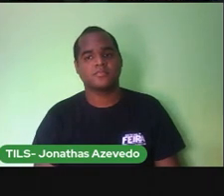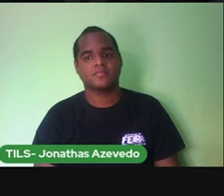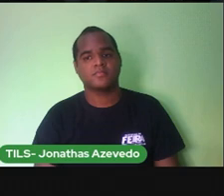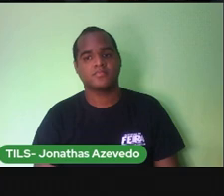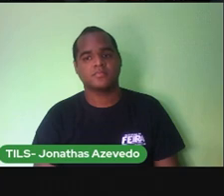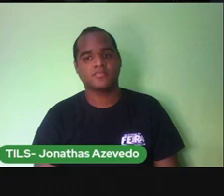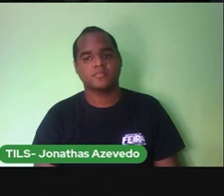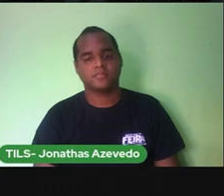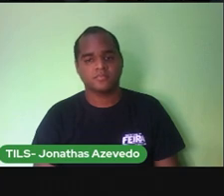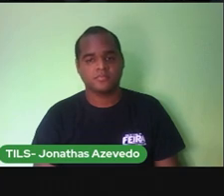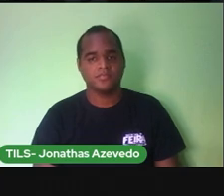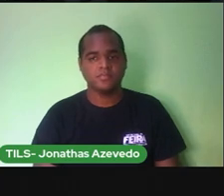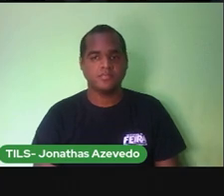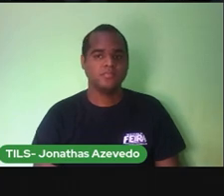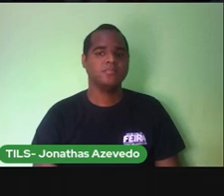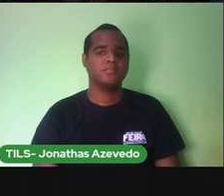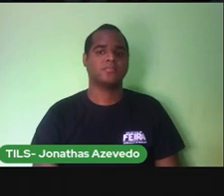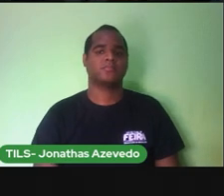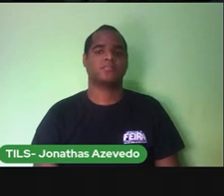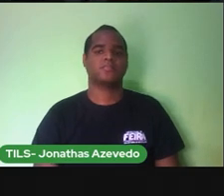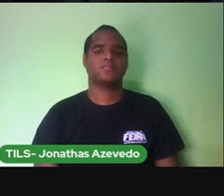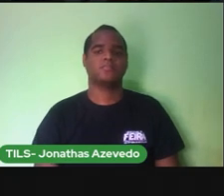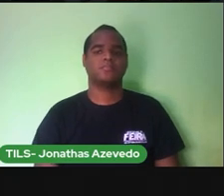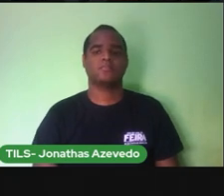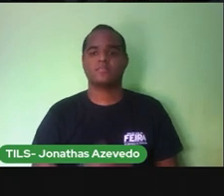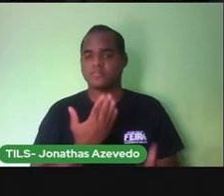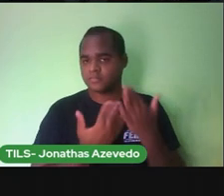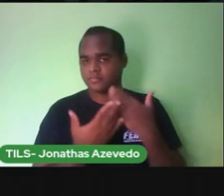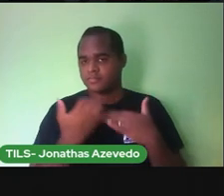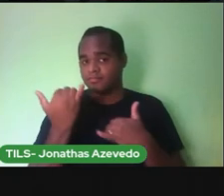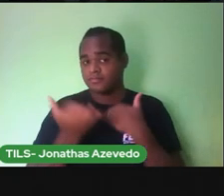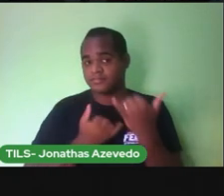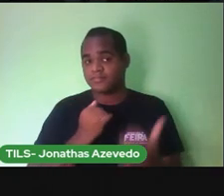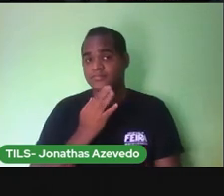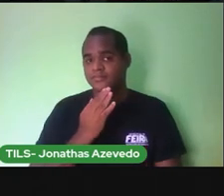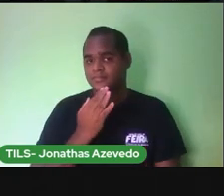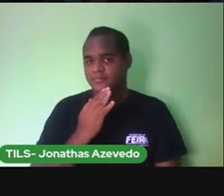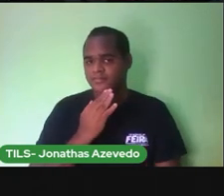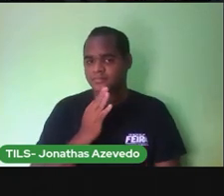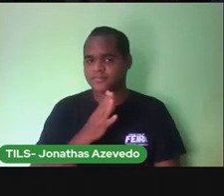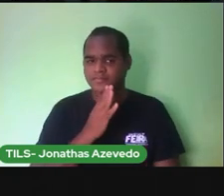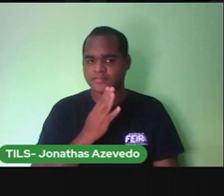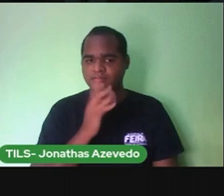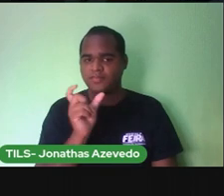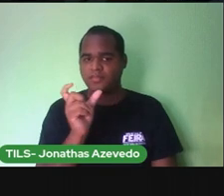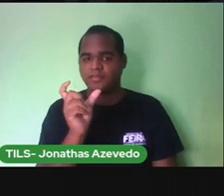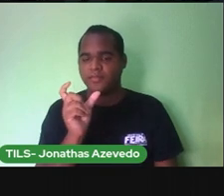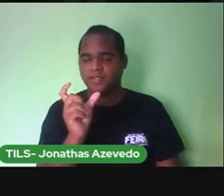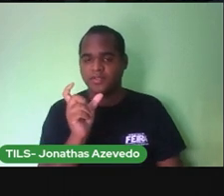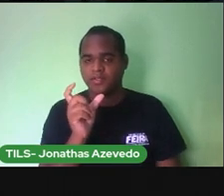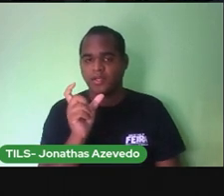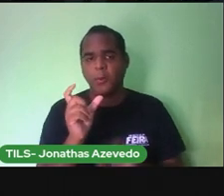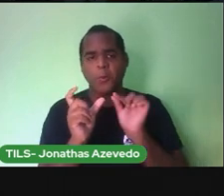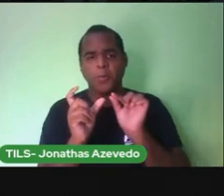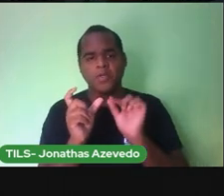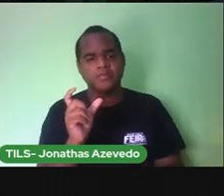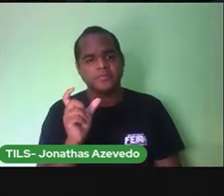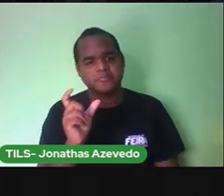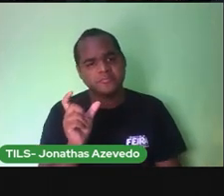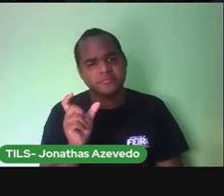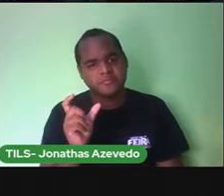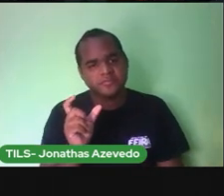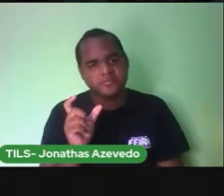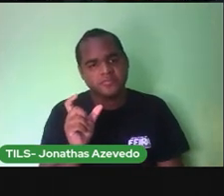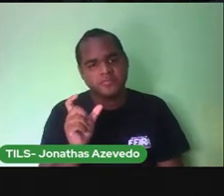Vamos brincar com as palavras que nós conhecemos Você conhece essa palavra? Que palavra é essa? Essa